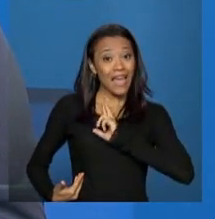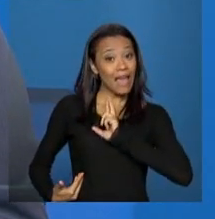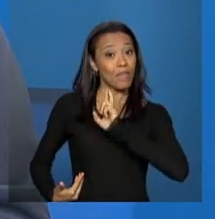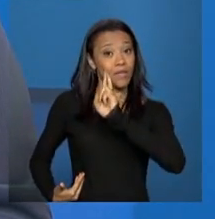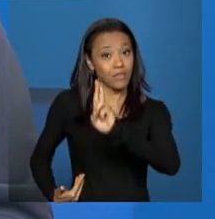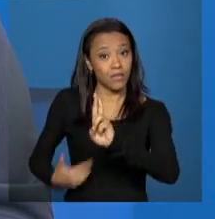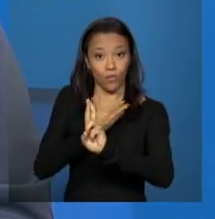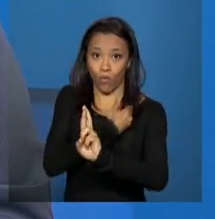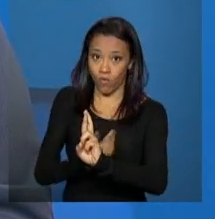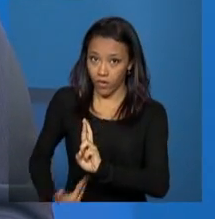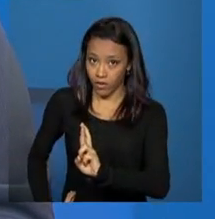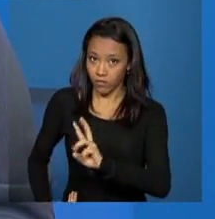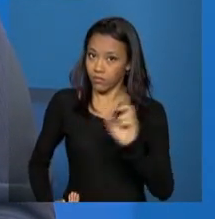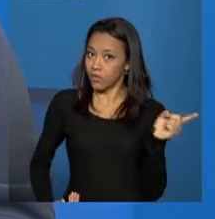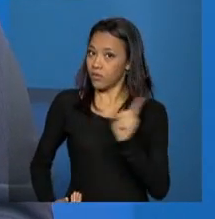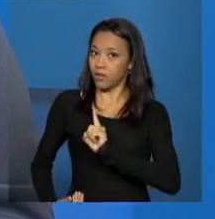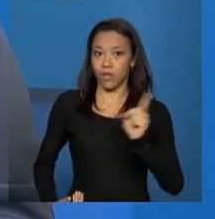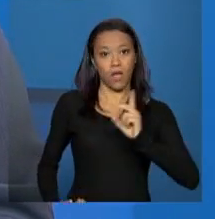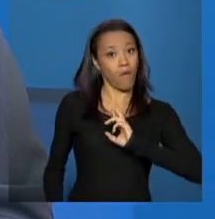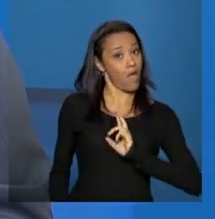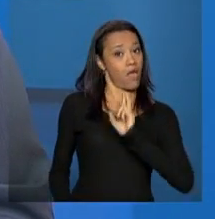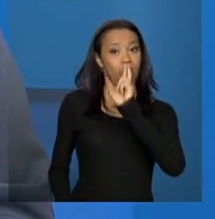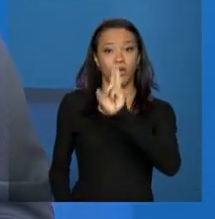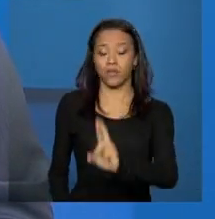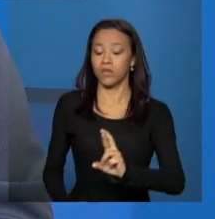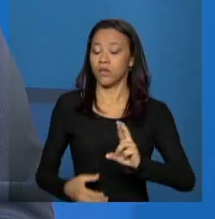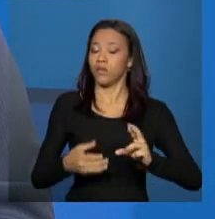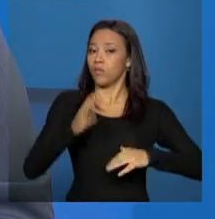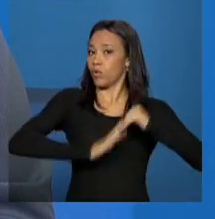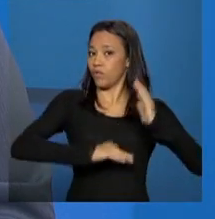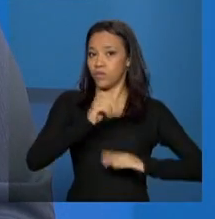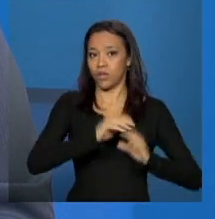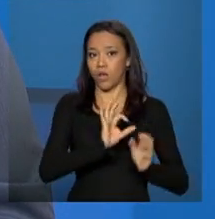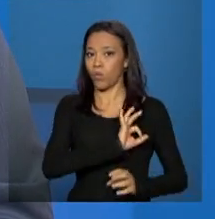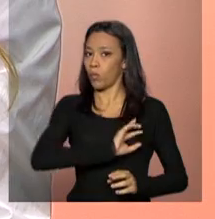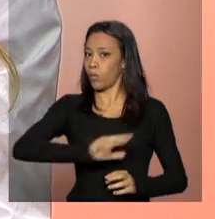mas em linha geral o trabalhador é representante da sociedade civil.